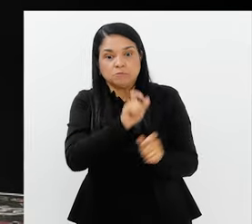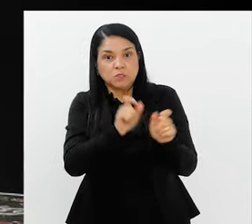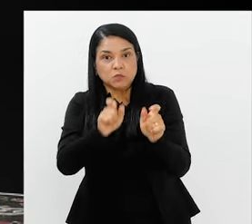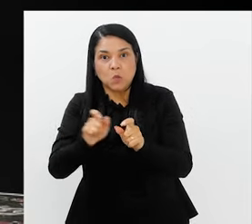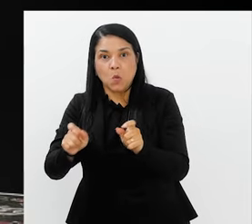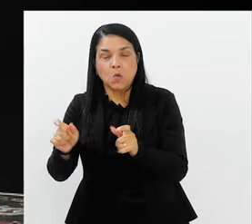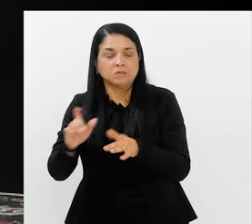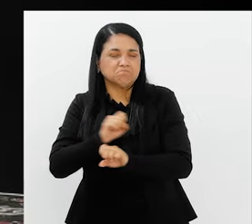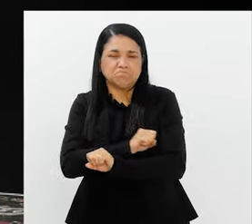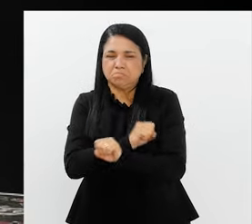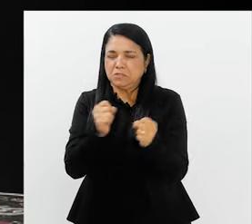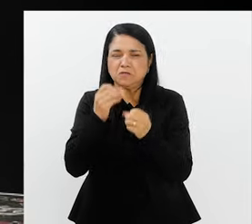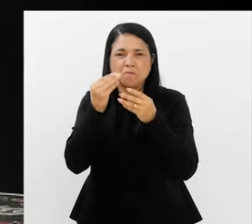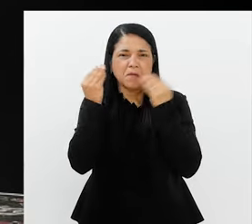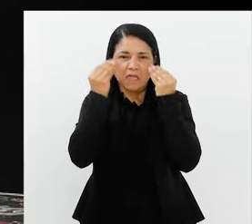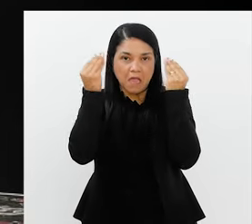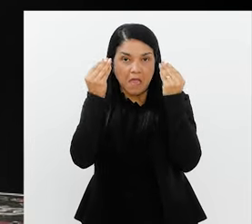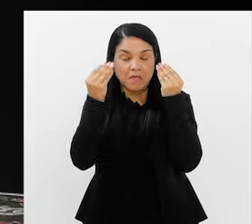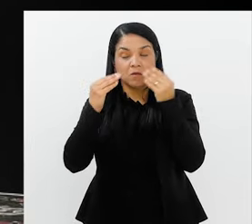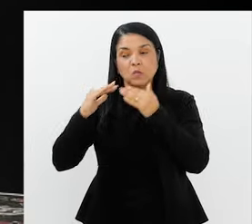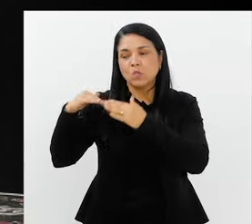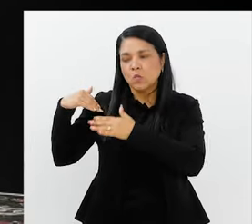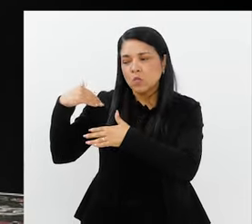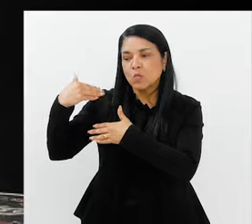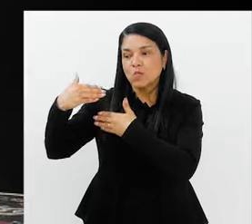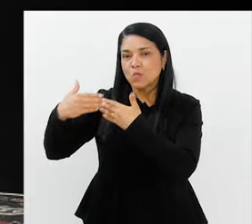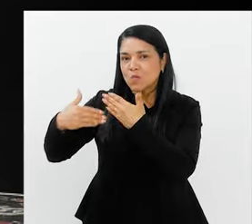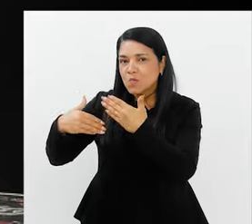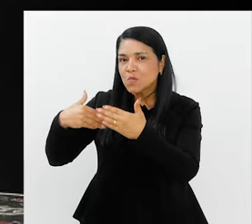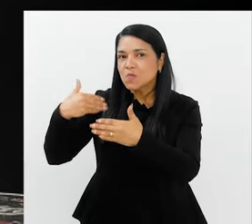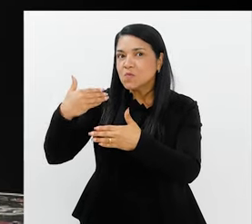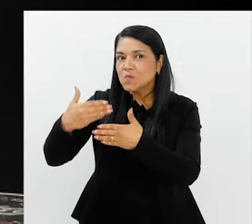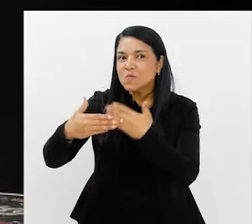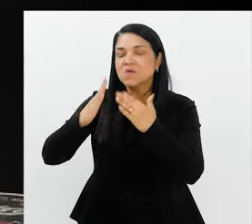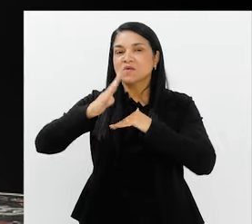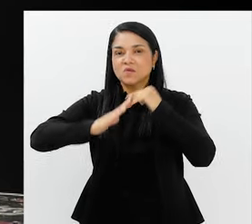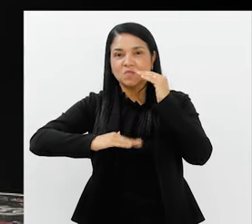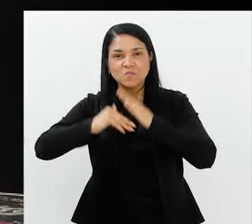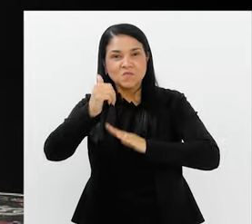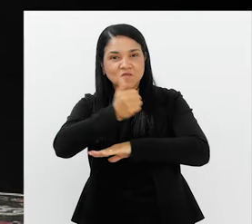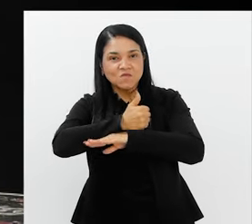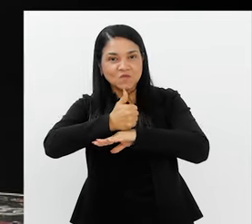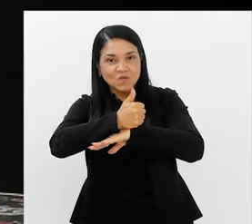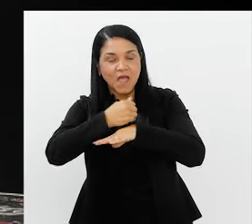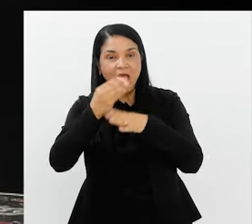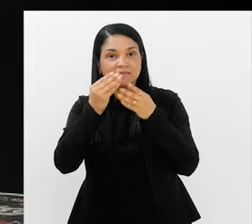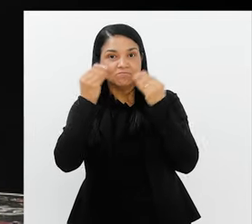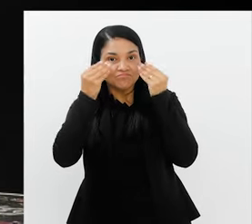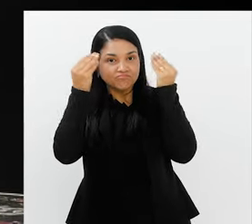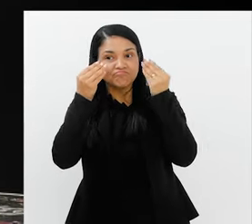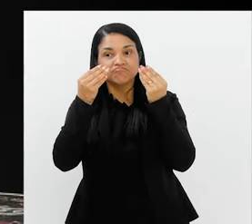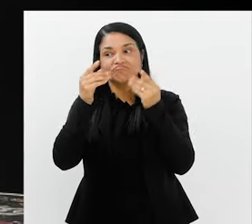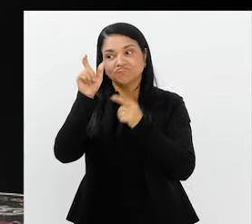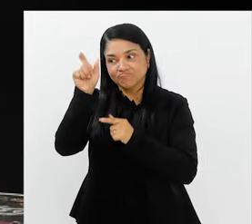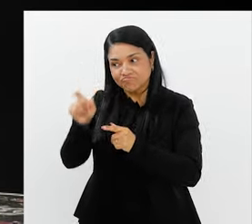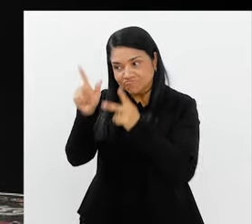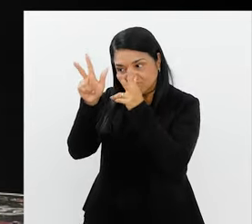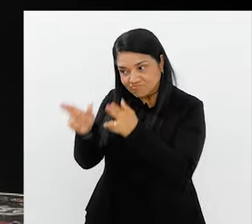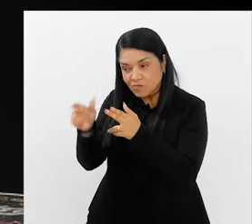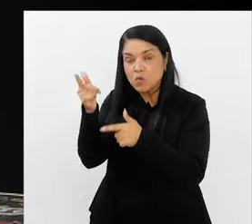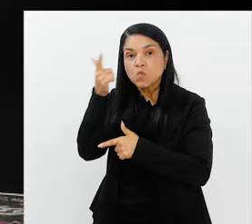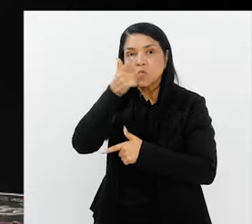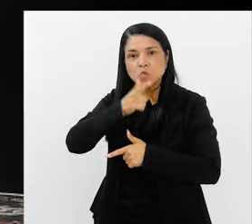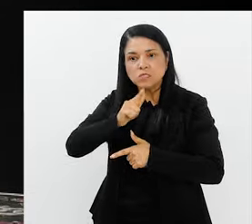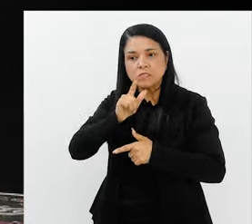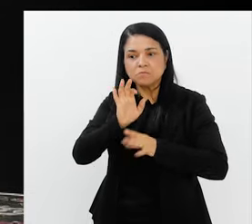pessoas, né, não dá para maquiar, mas com o tempo, né, os profissionais de maquiagem, que é o seu caso, eles conseguiram